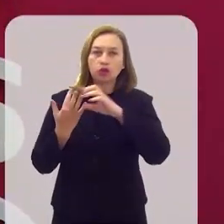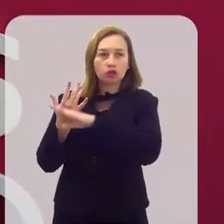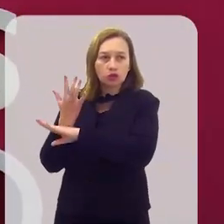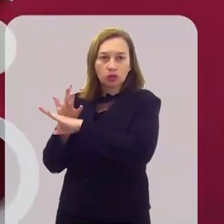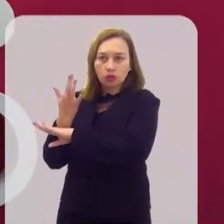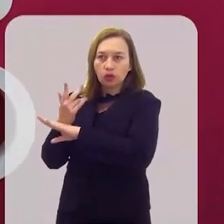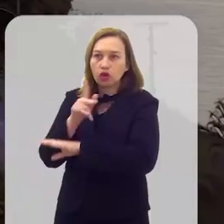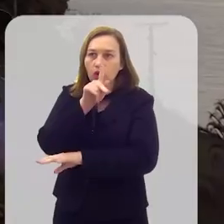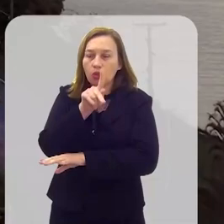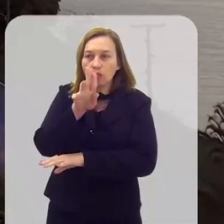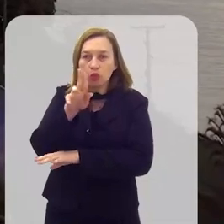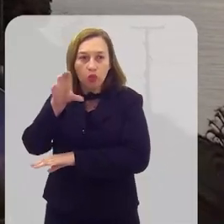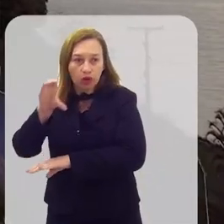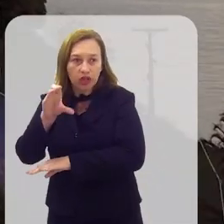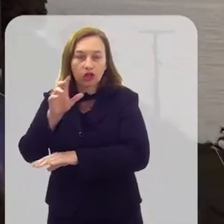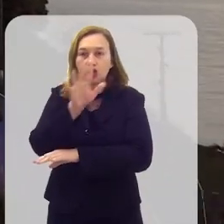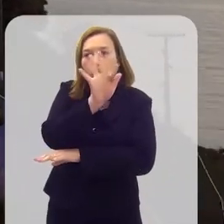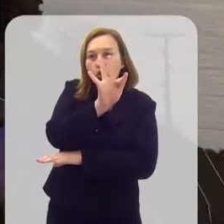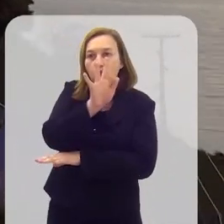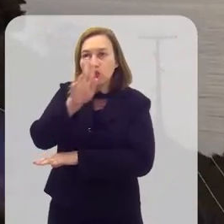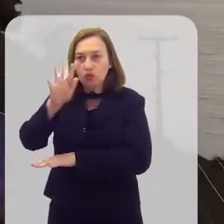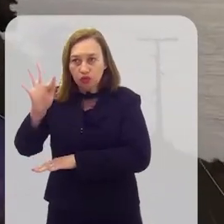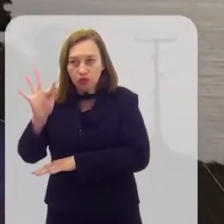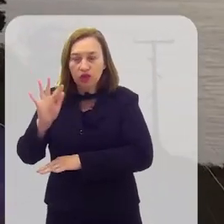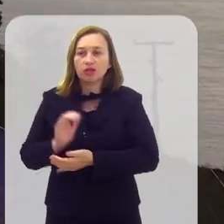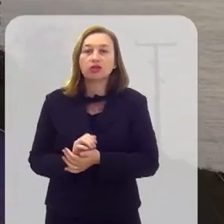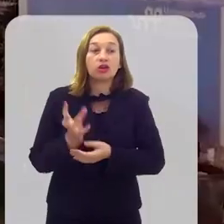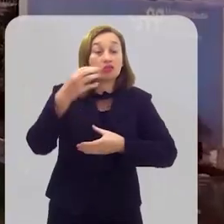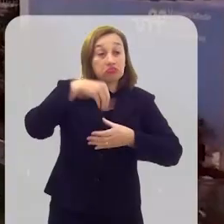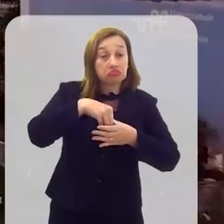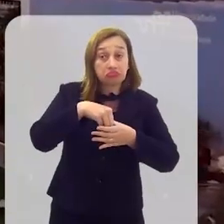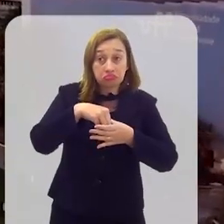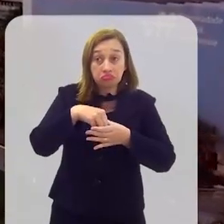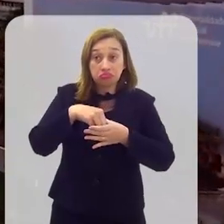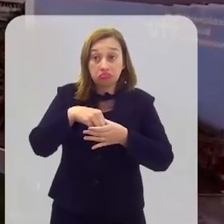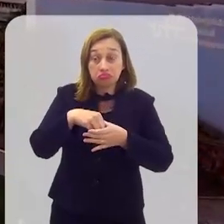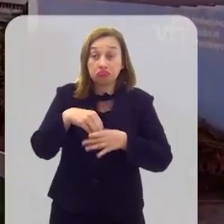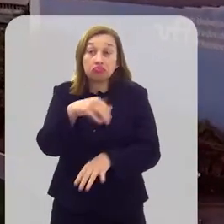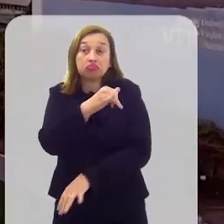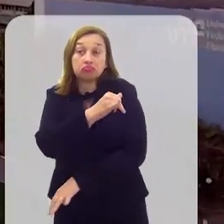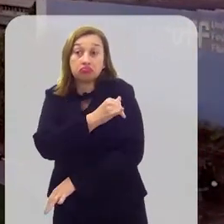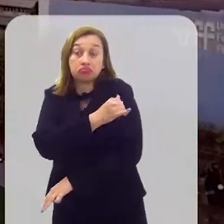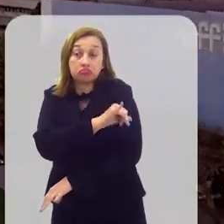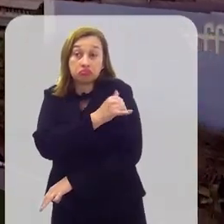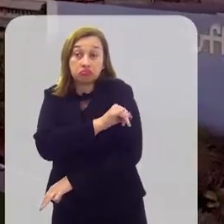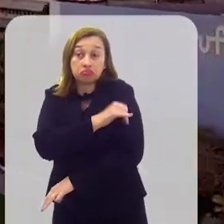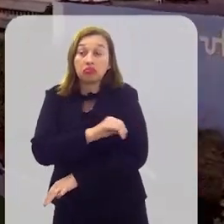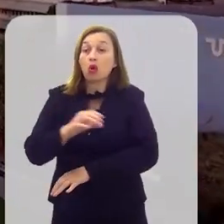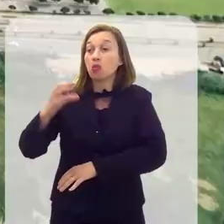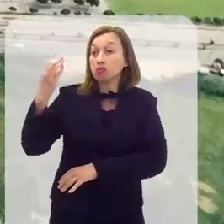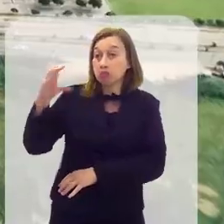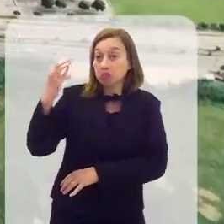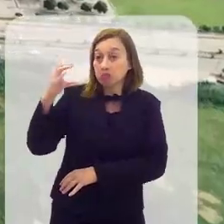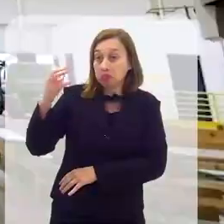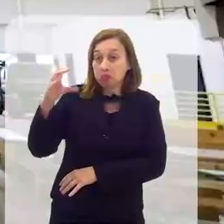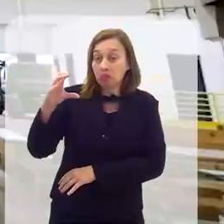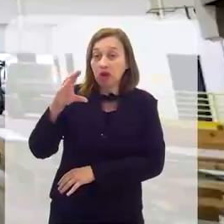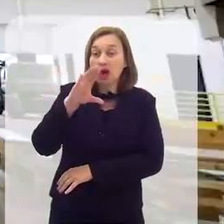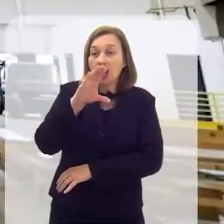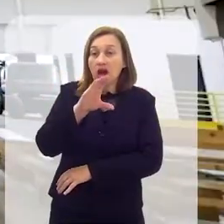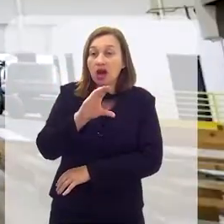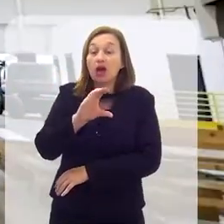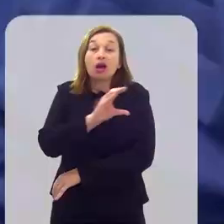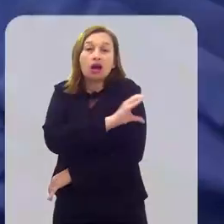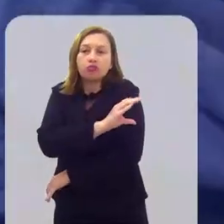Instituto Gênesis, UF, localizados na capital fluminense, além de polos em municípios como Niterói, Campos e